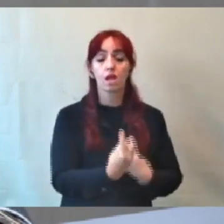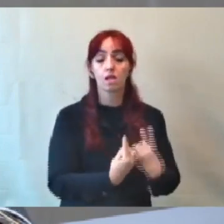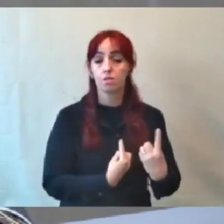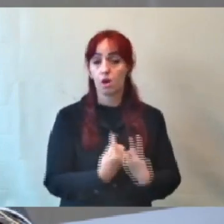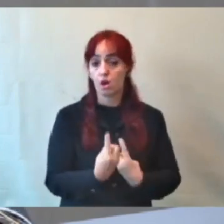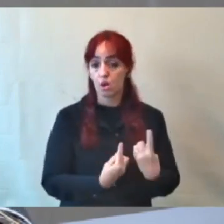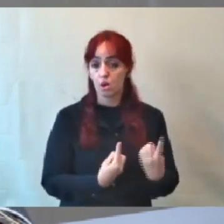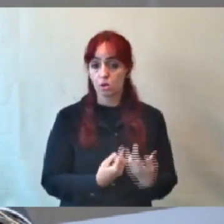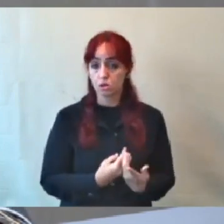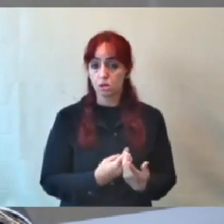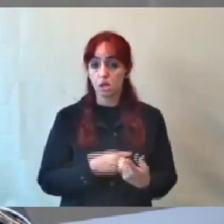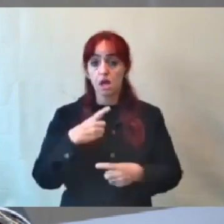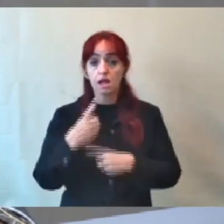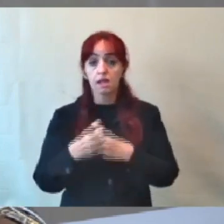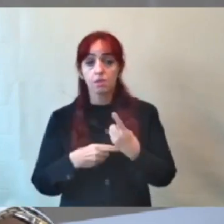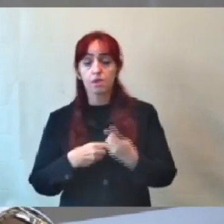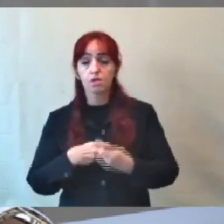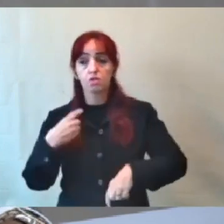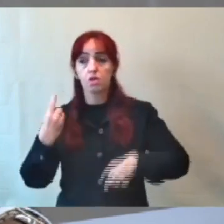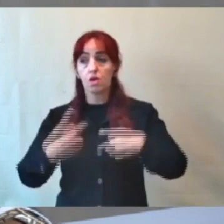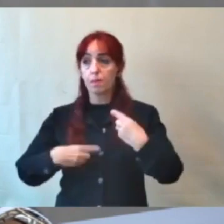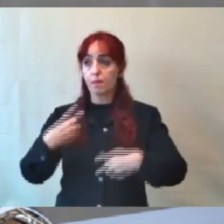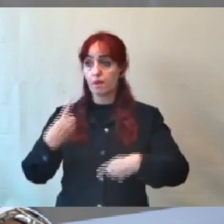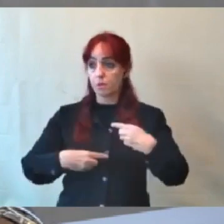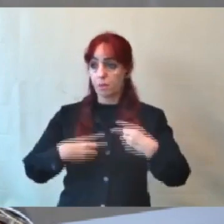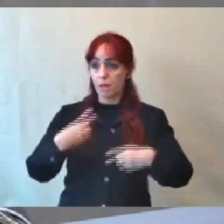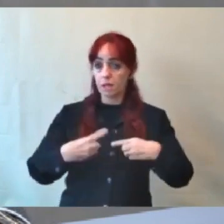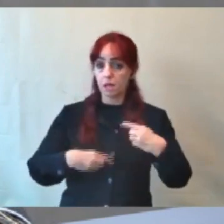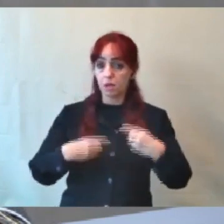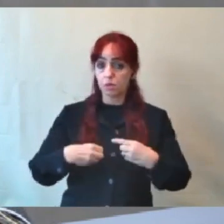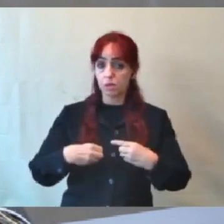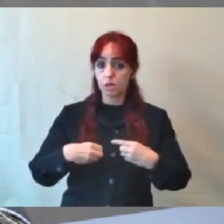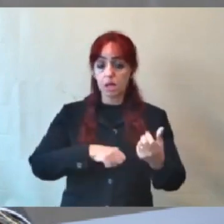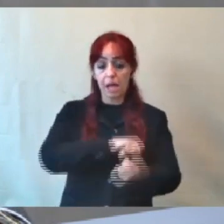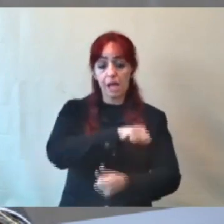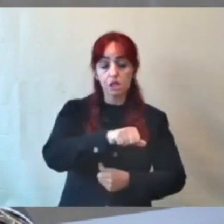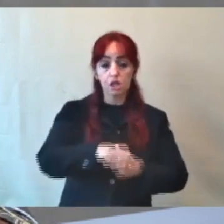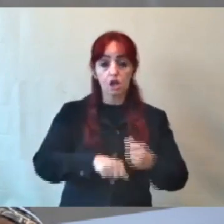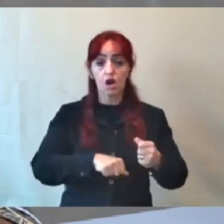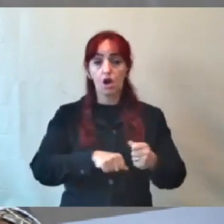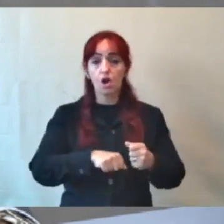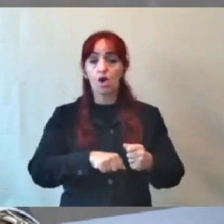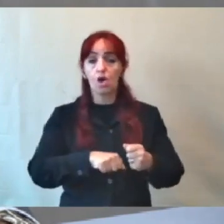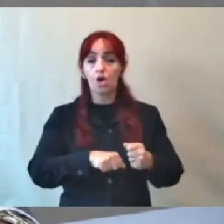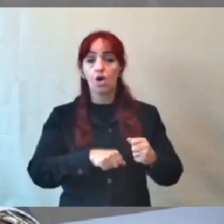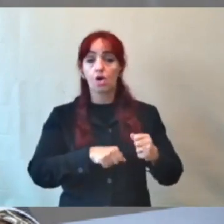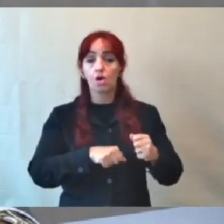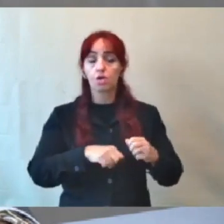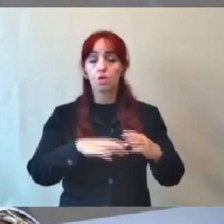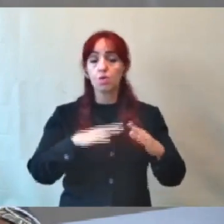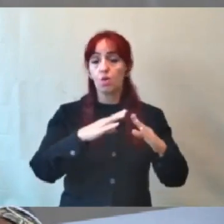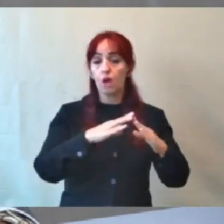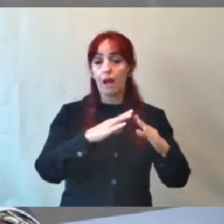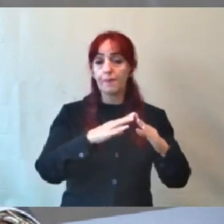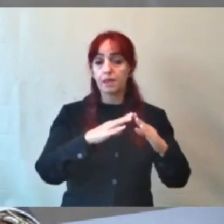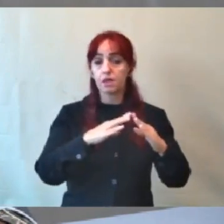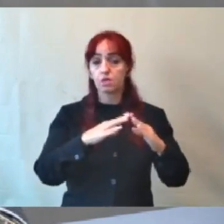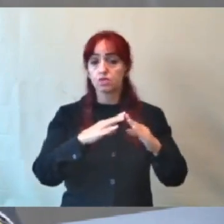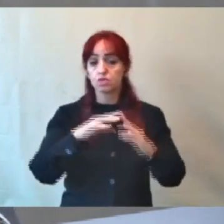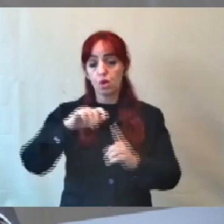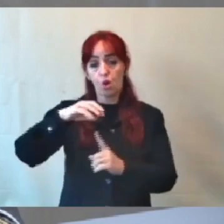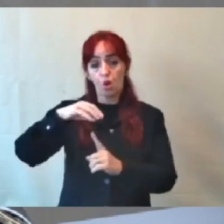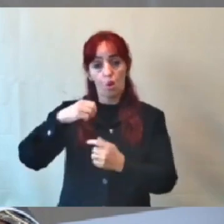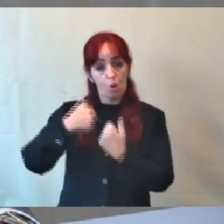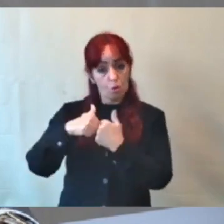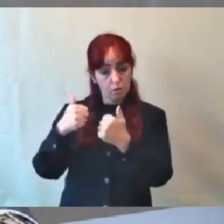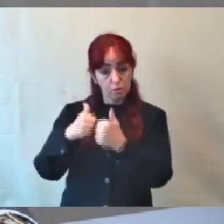debater a remoção de um abrigo de um ônibus, a qual houve um grave acidente com um ciclista e